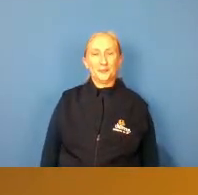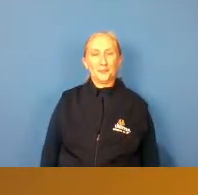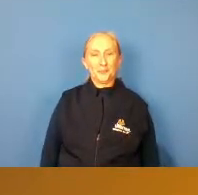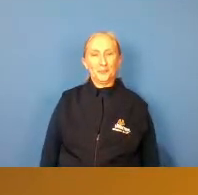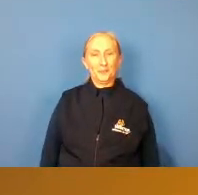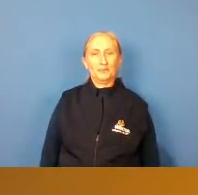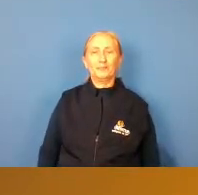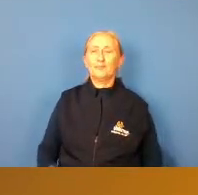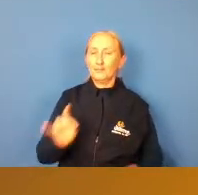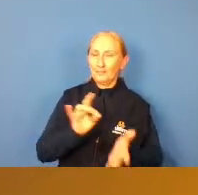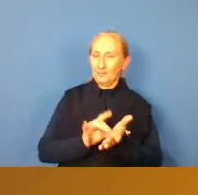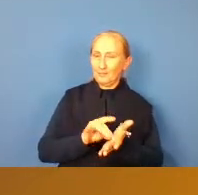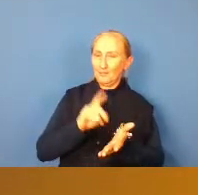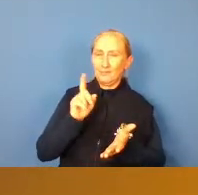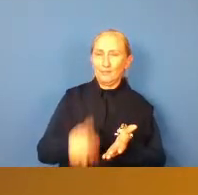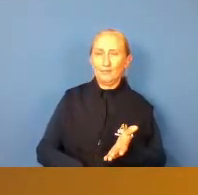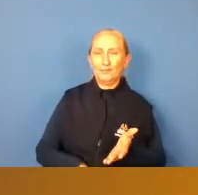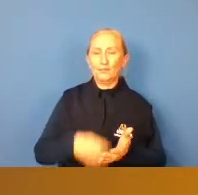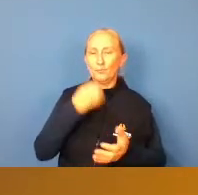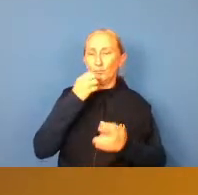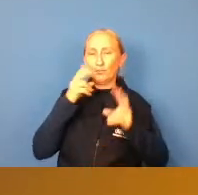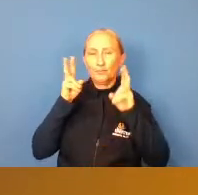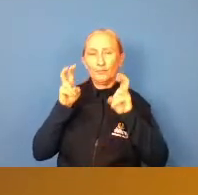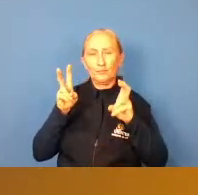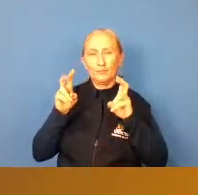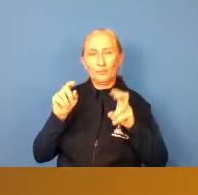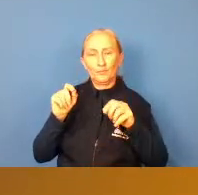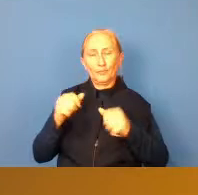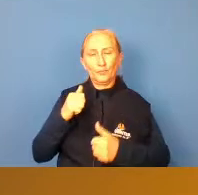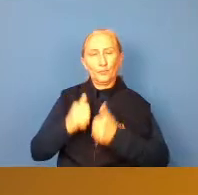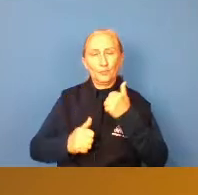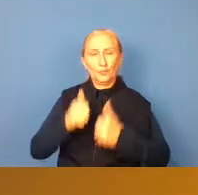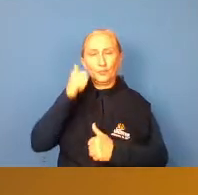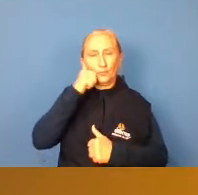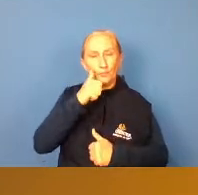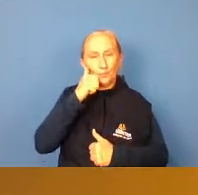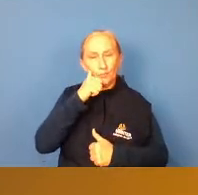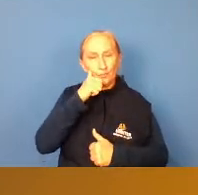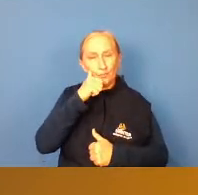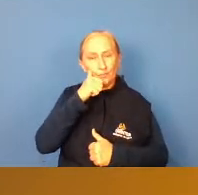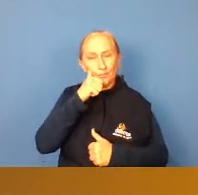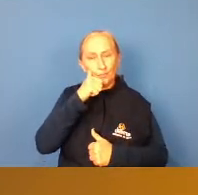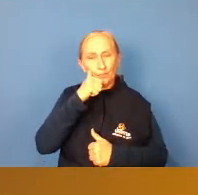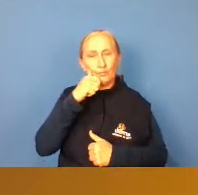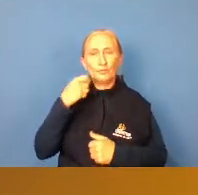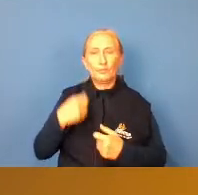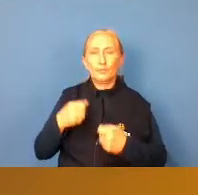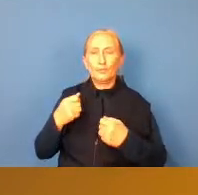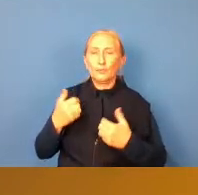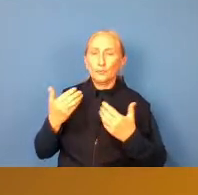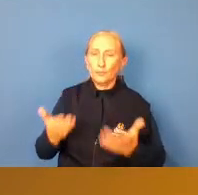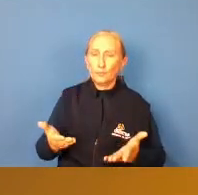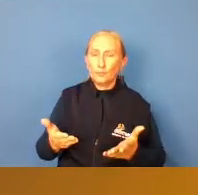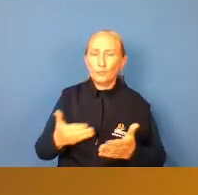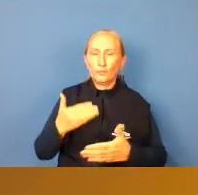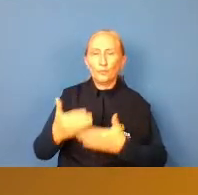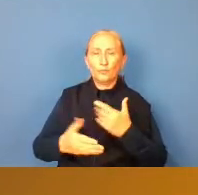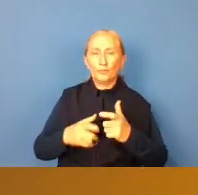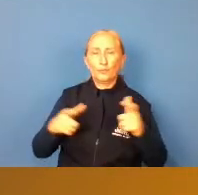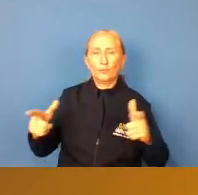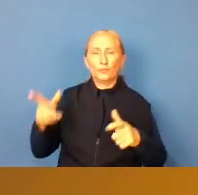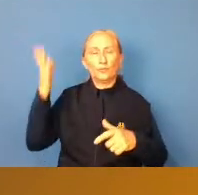Verdade verdade isso aí também é um bom tema do futebol feminino que vem crescendo agora né porque também não era muito